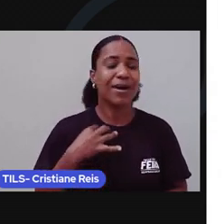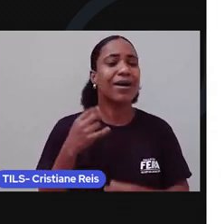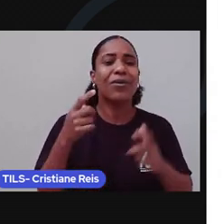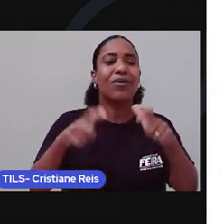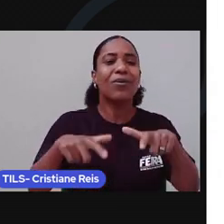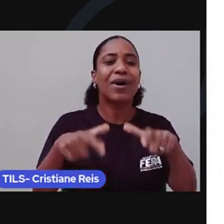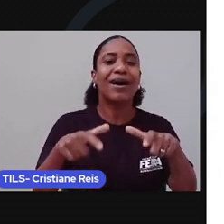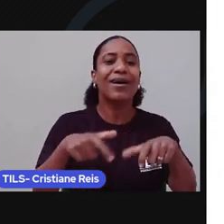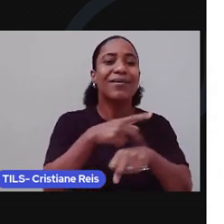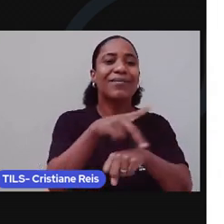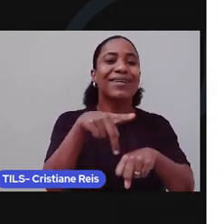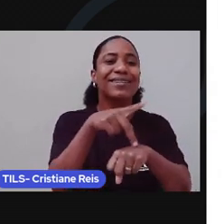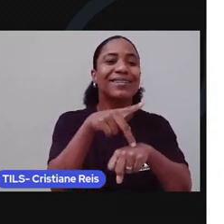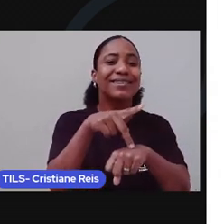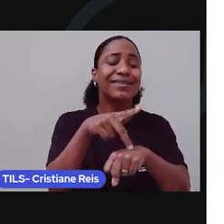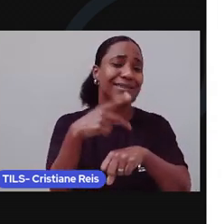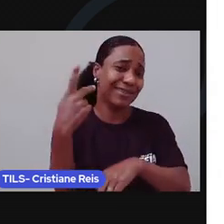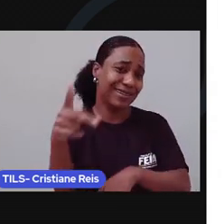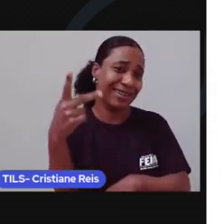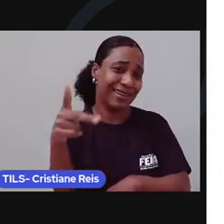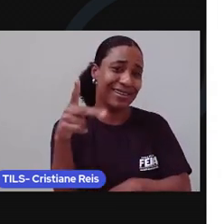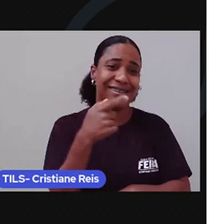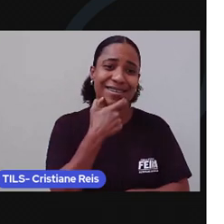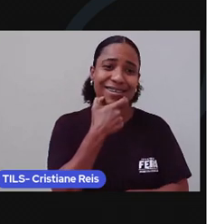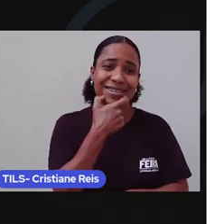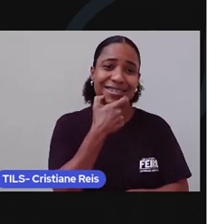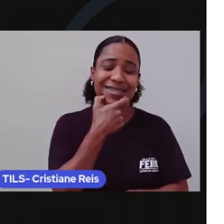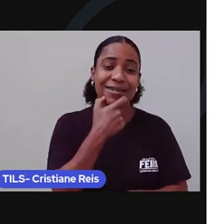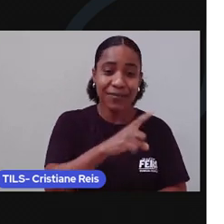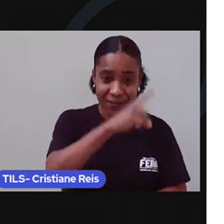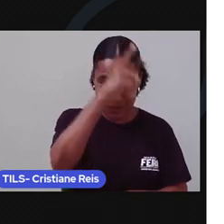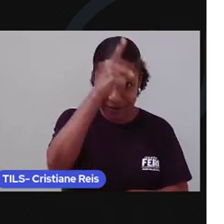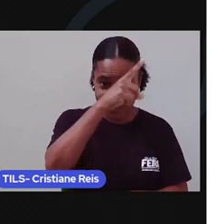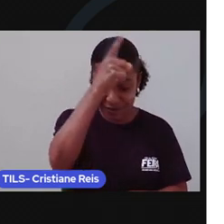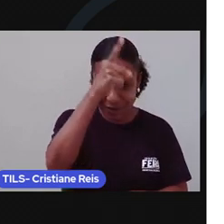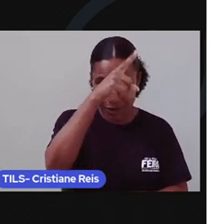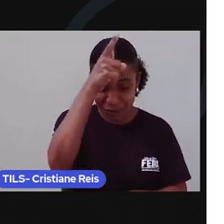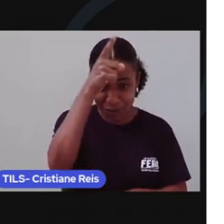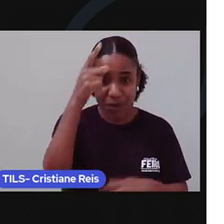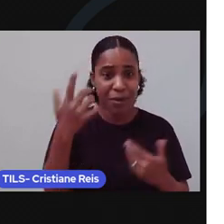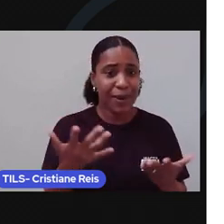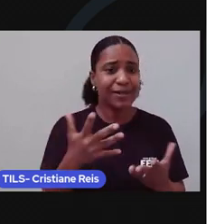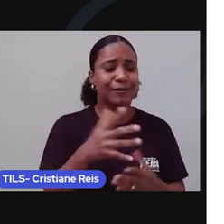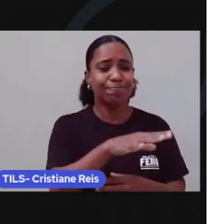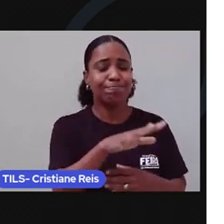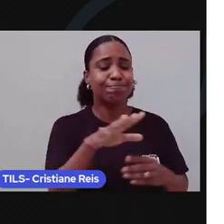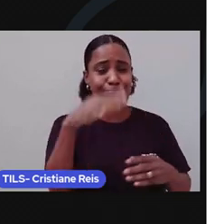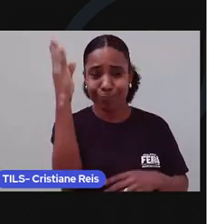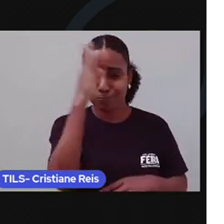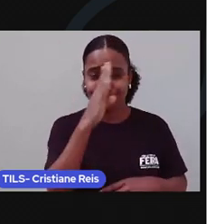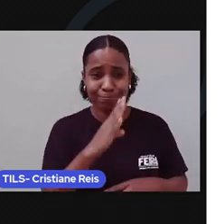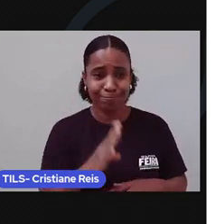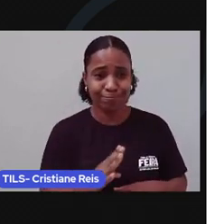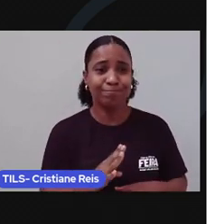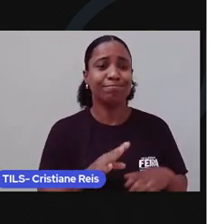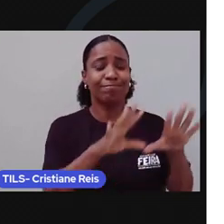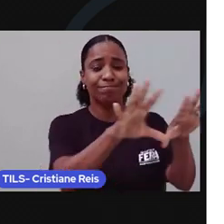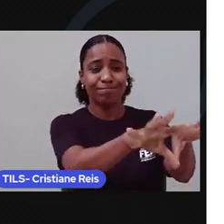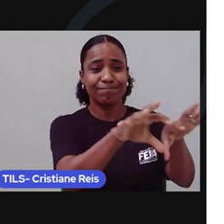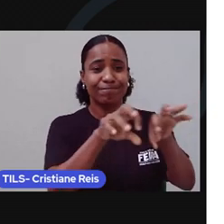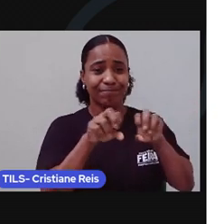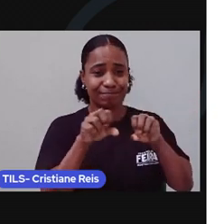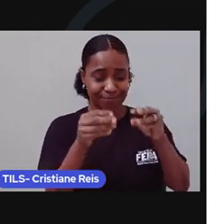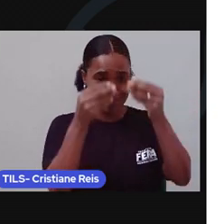ingleses. Acontece que elas se popularizaram tanto em nosso país, que acabamos adaptando a grafia das palavras